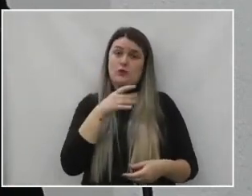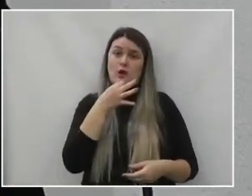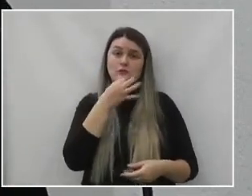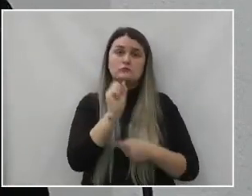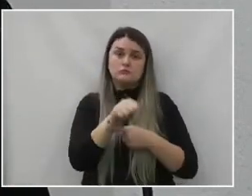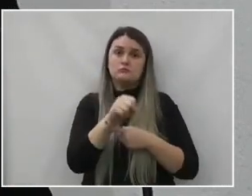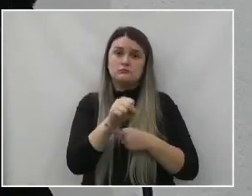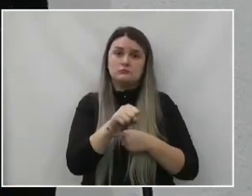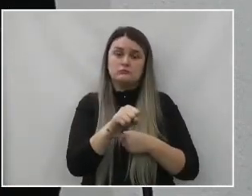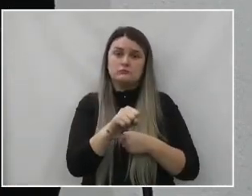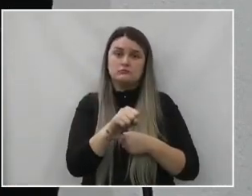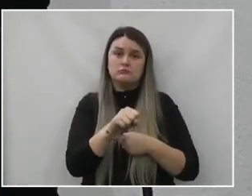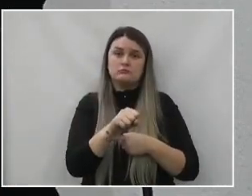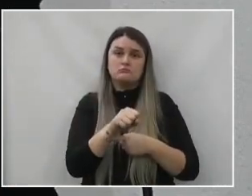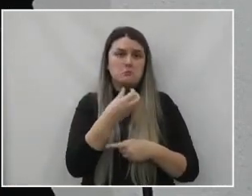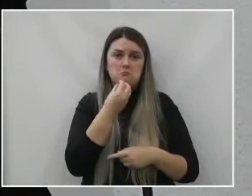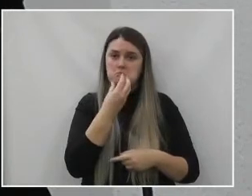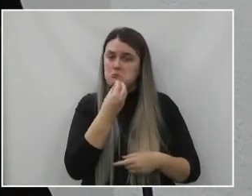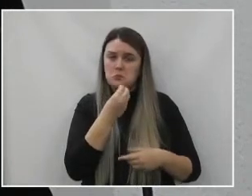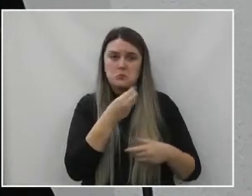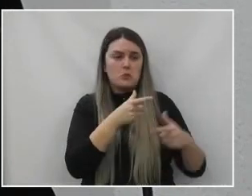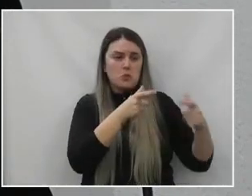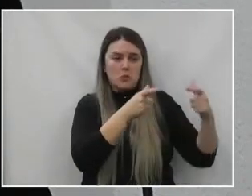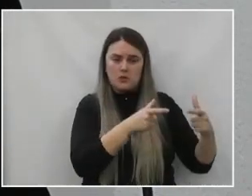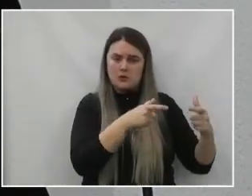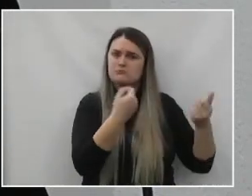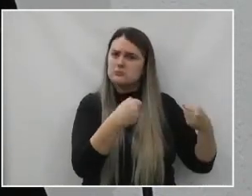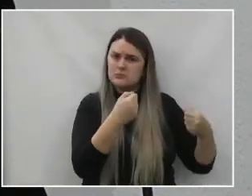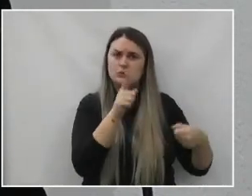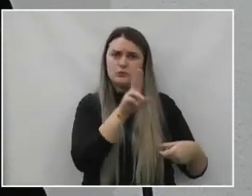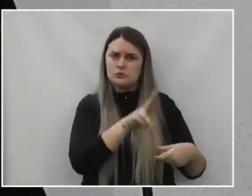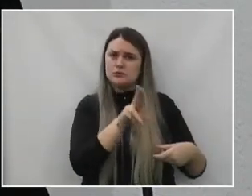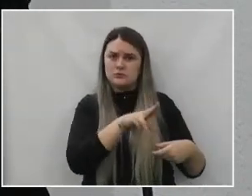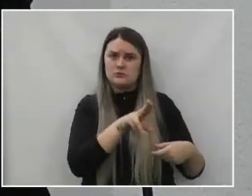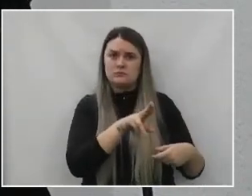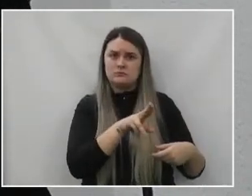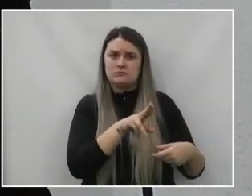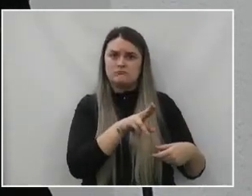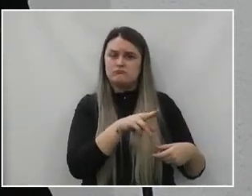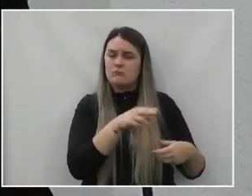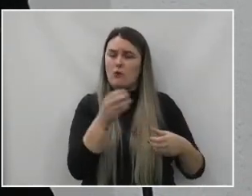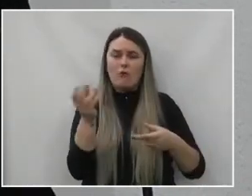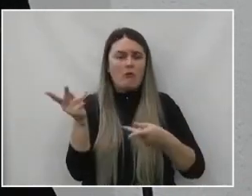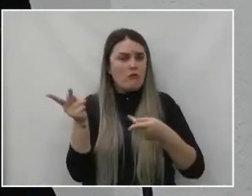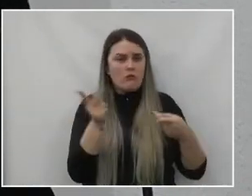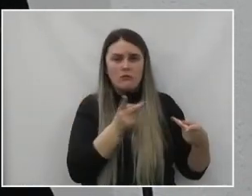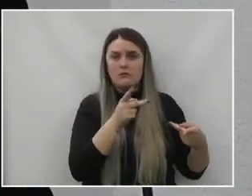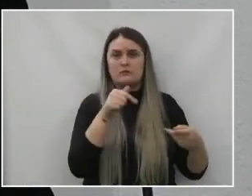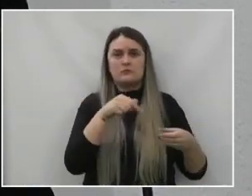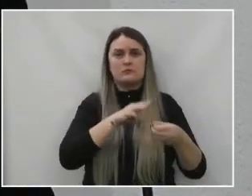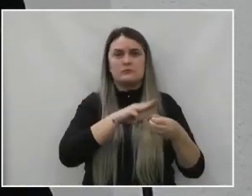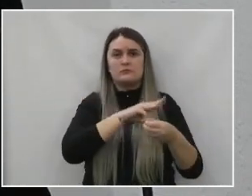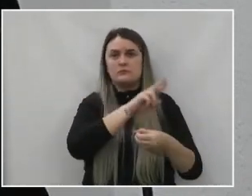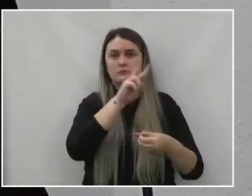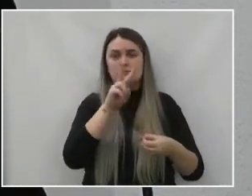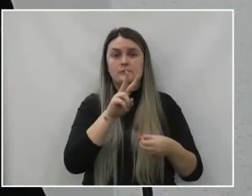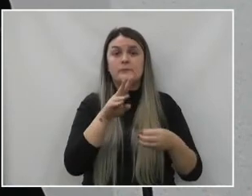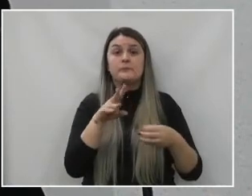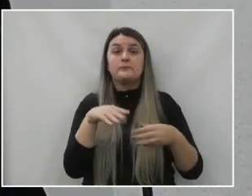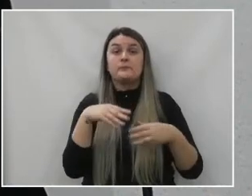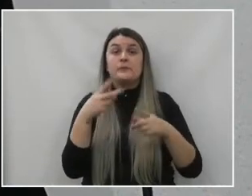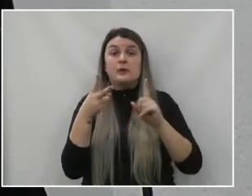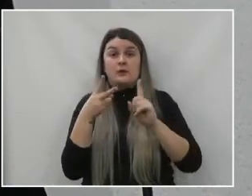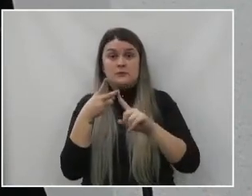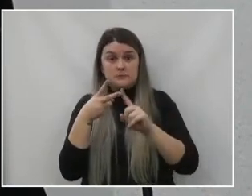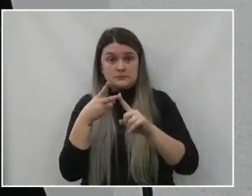saudável, necessário, útil e muito bem-vindo para a União da Vitória. Também,